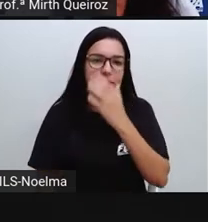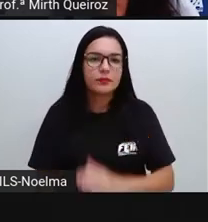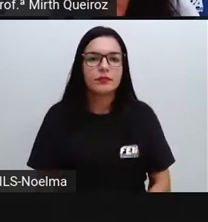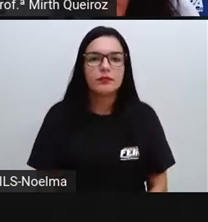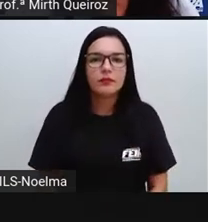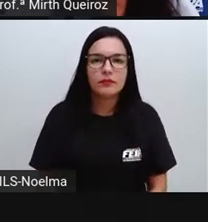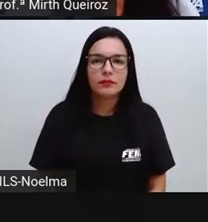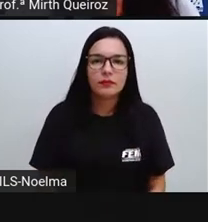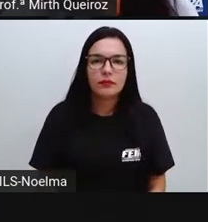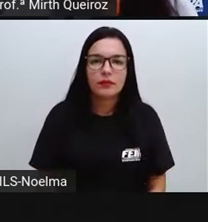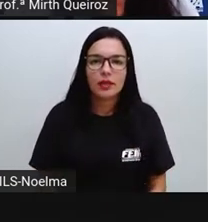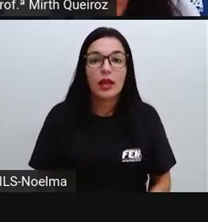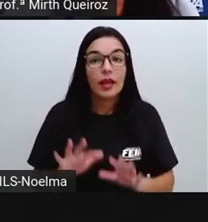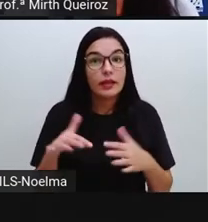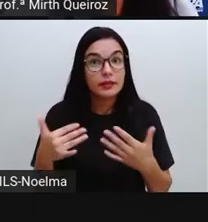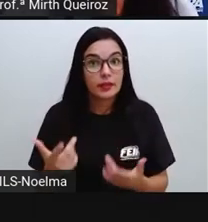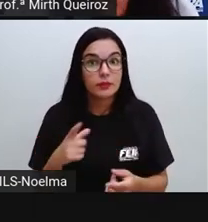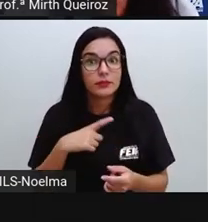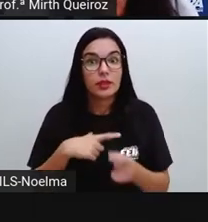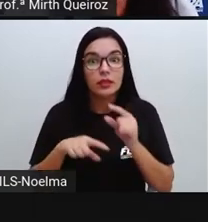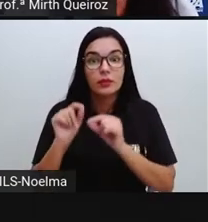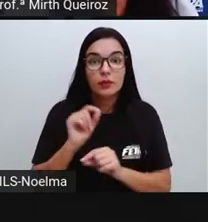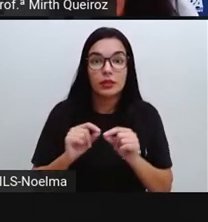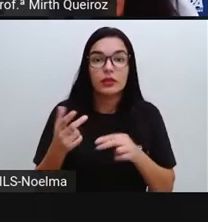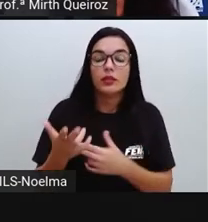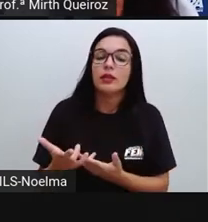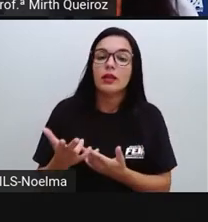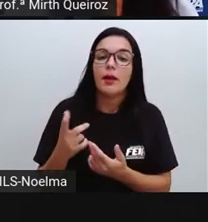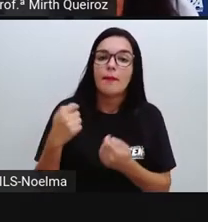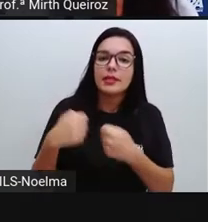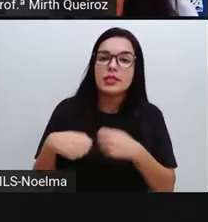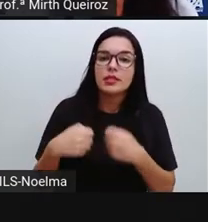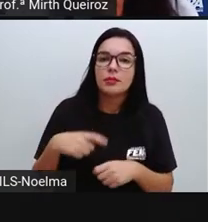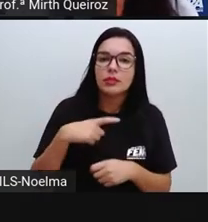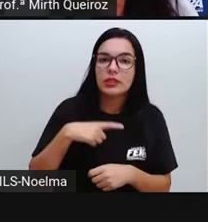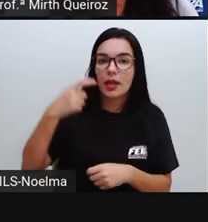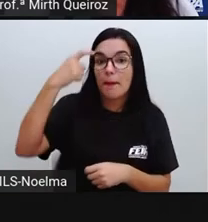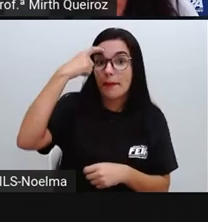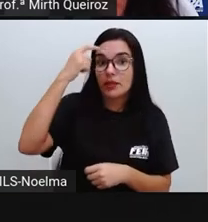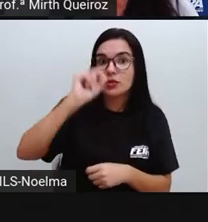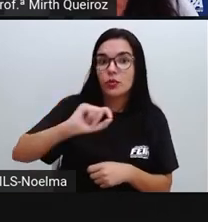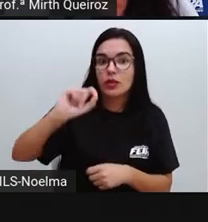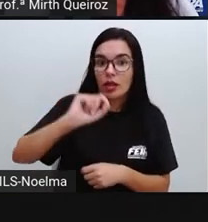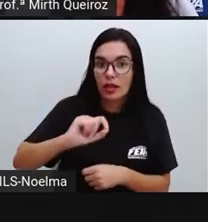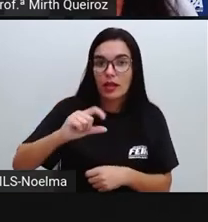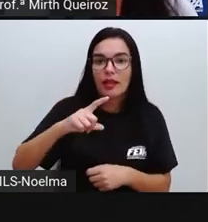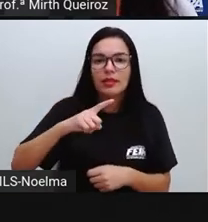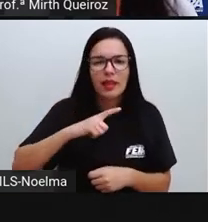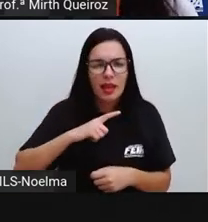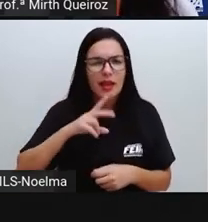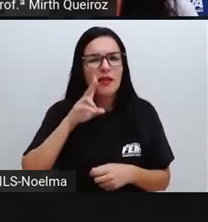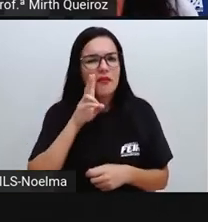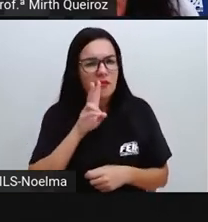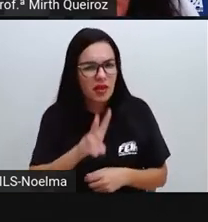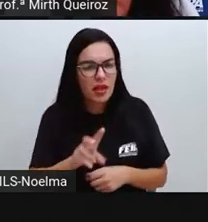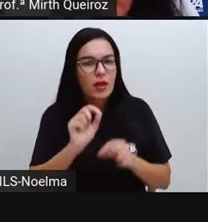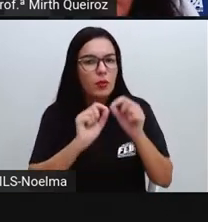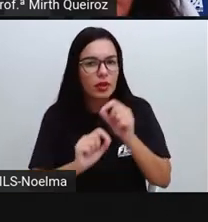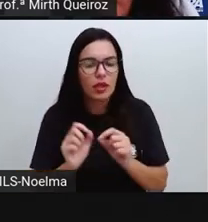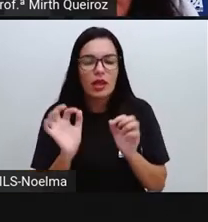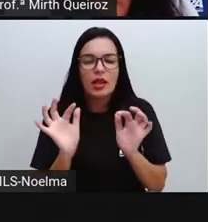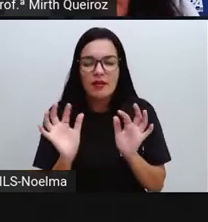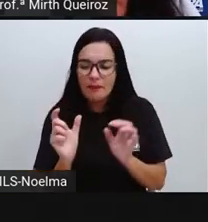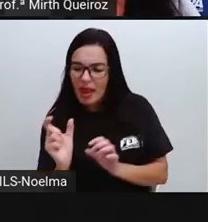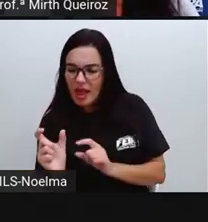relação à escrita. Pois bem, um dos aspectos que devemos ter em mente é o fato de nós reconhecermos que essas